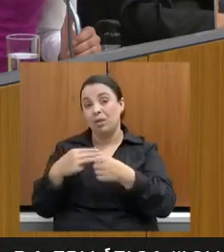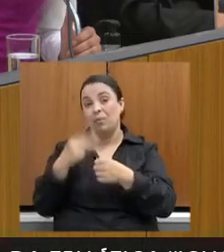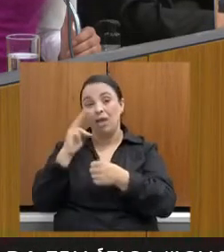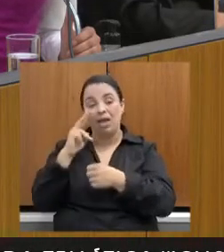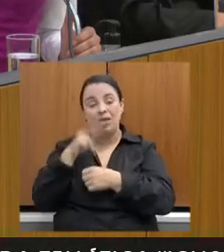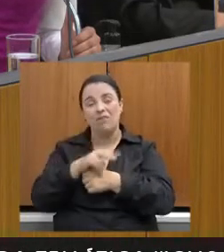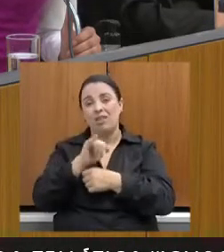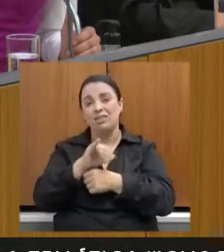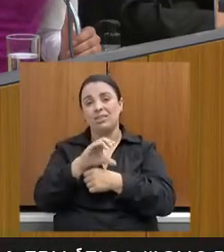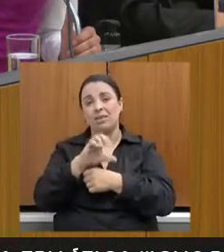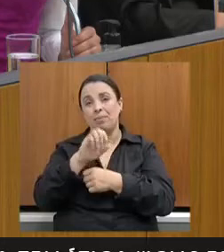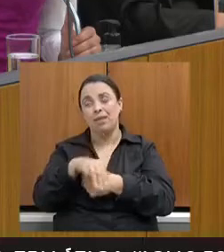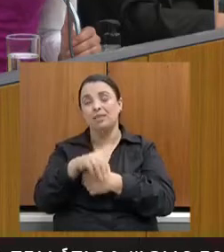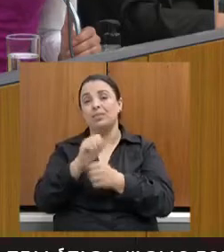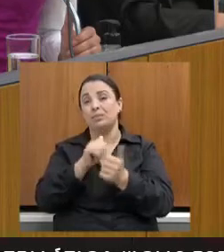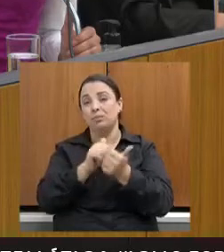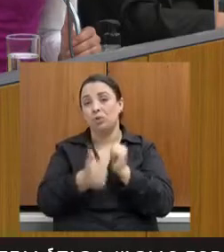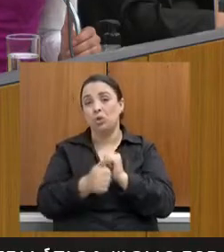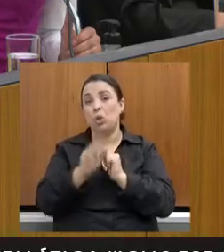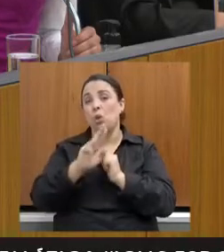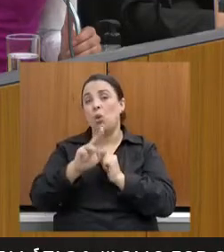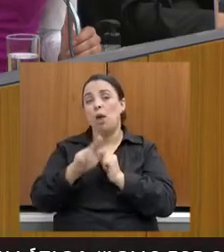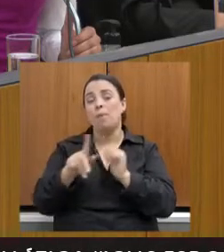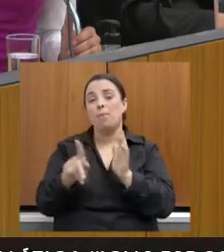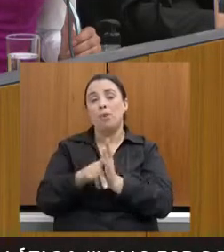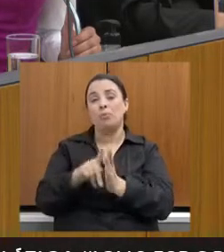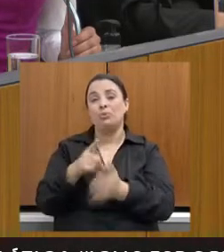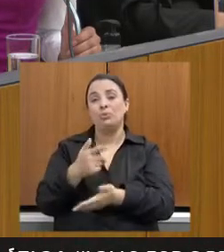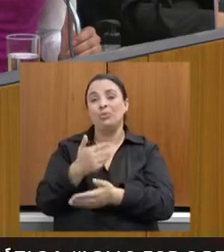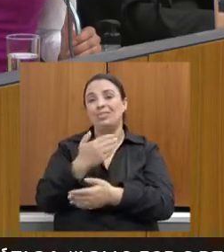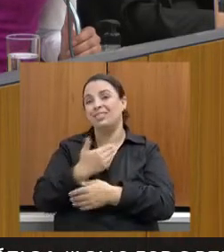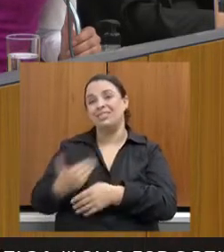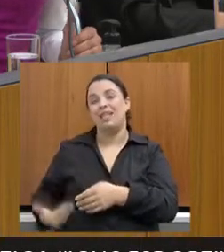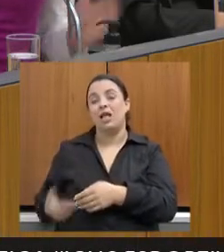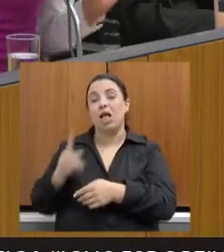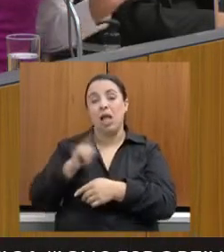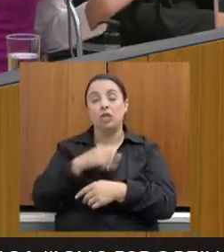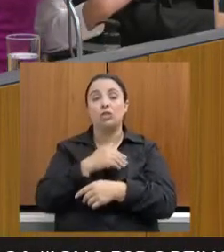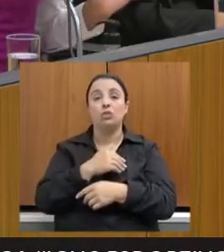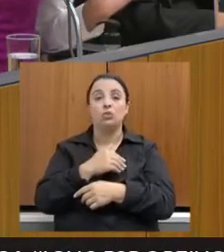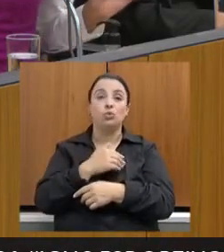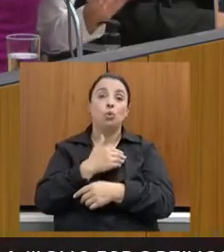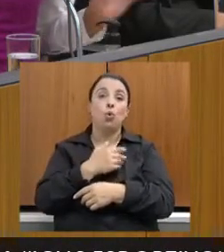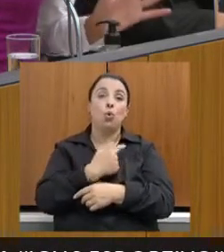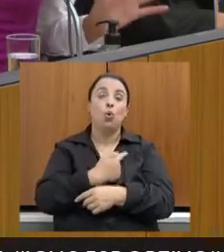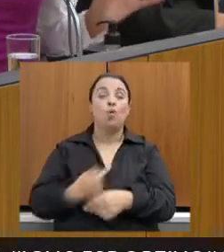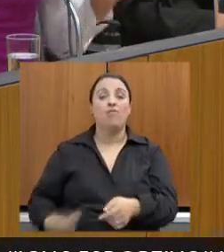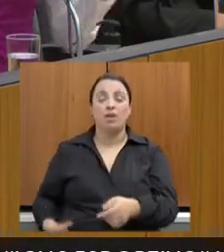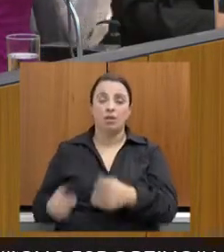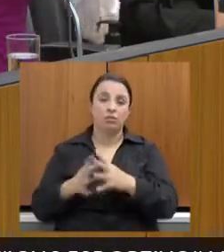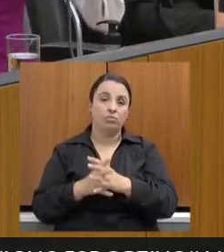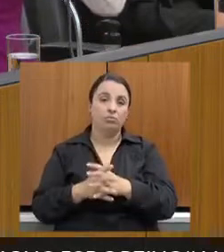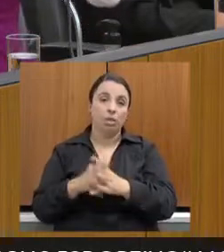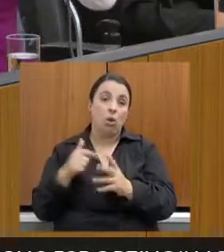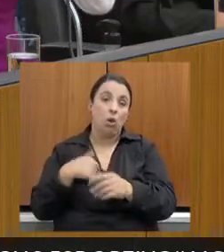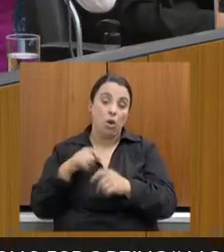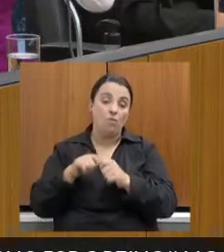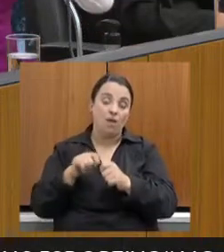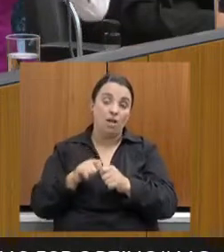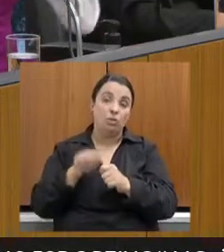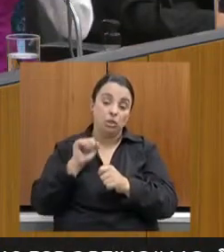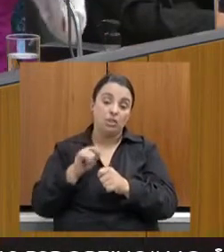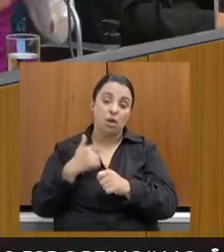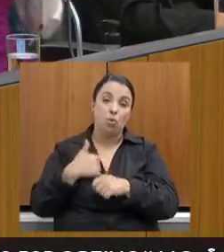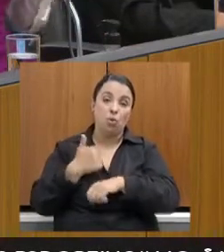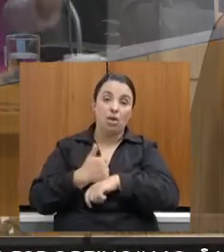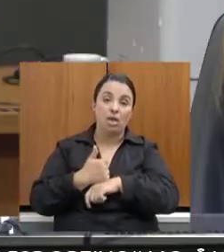como política de Estado, mas sim como política de governo. Então, eu faço enquanto eu estou aqui e, quando eu não estiver, fica sem fazer. Mas o maior